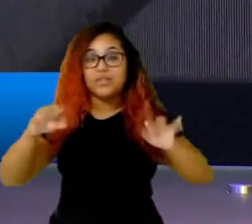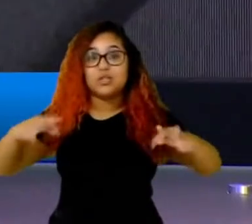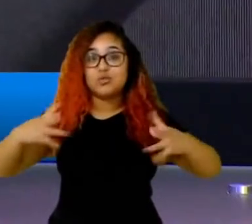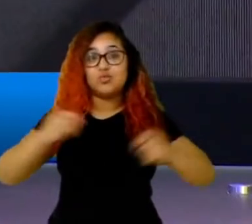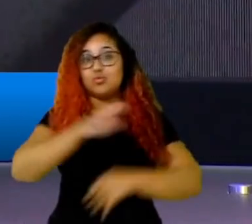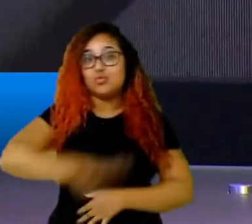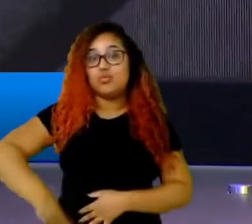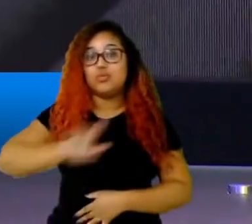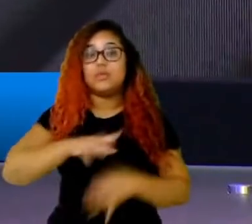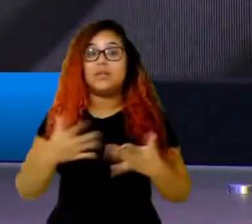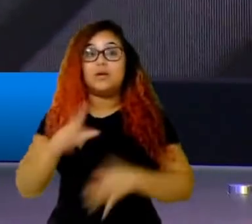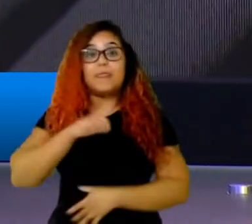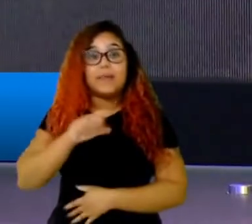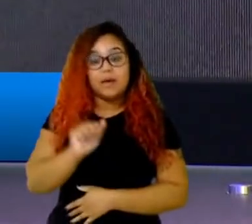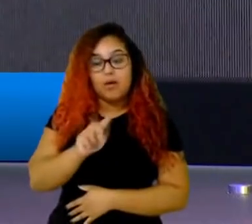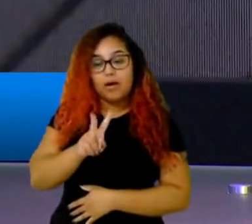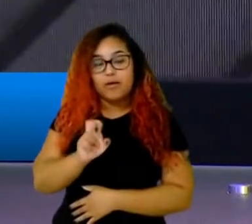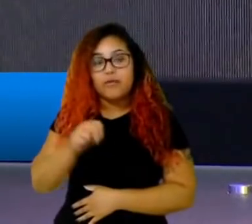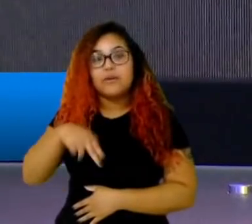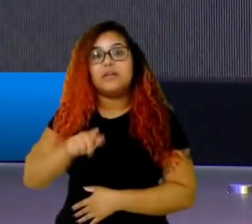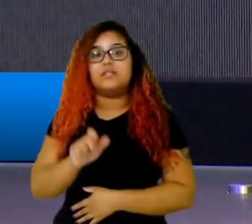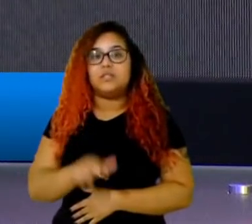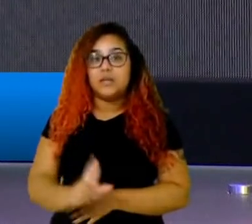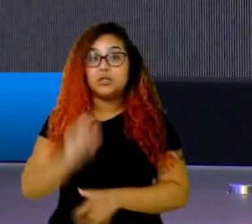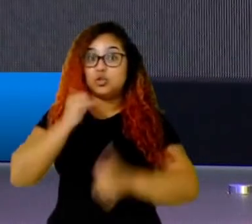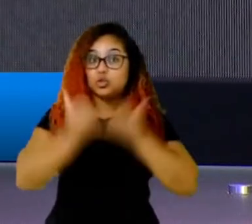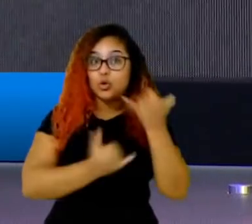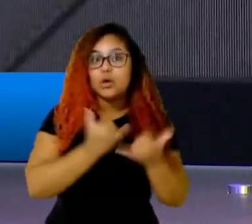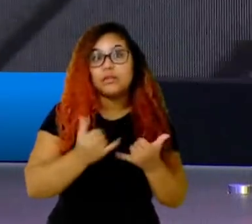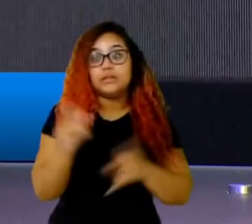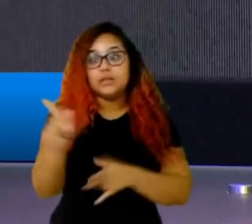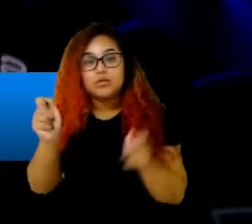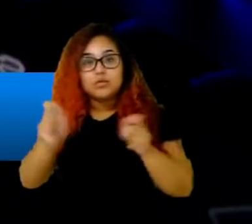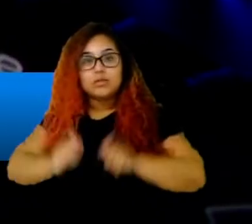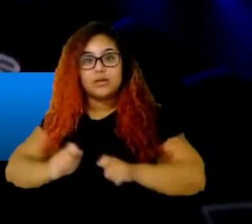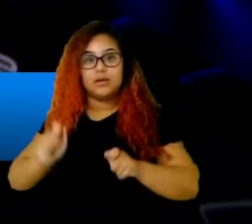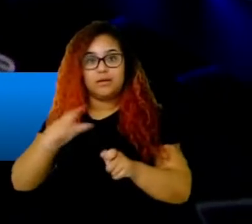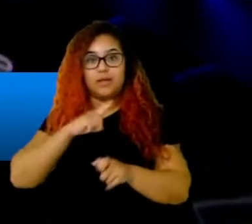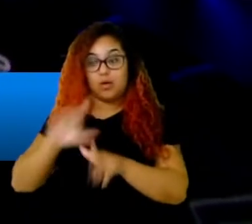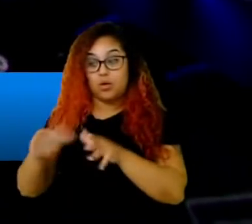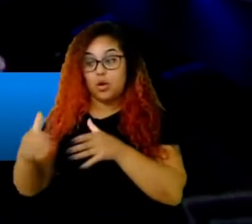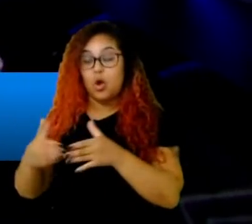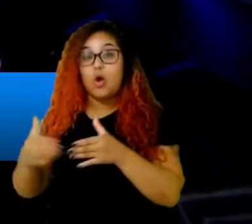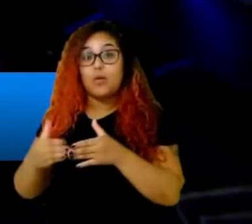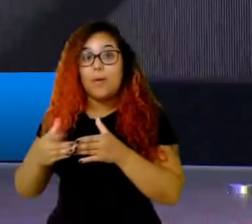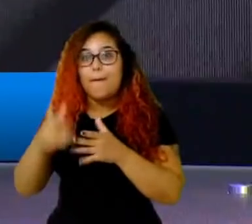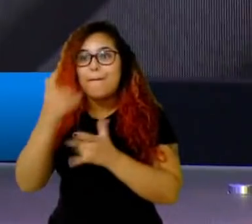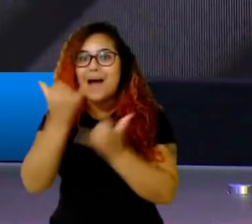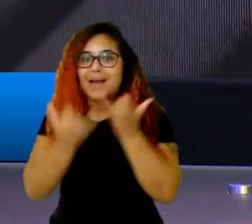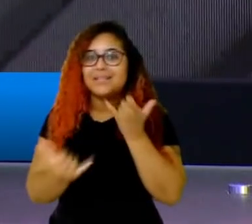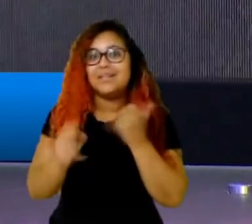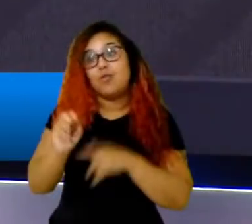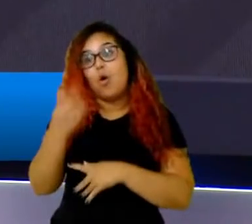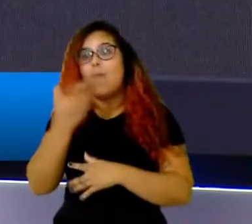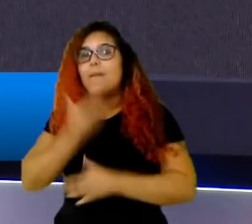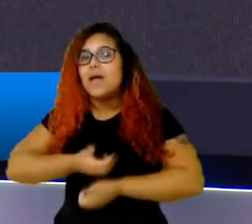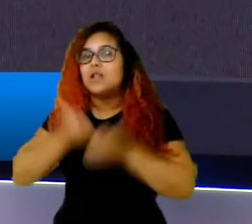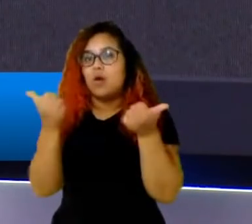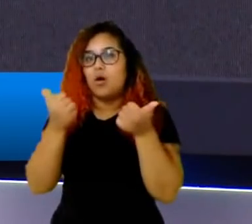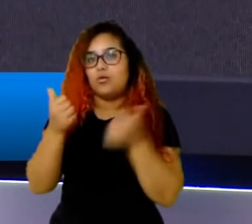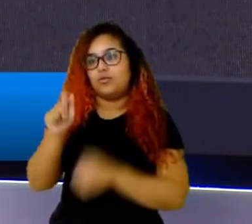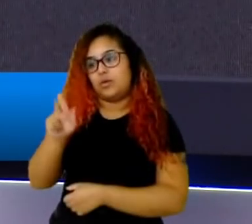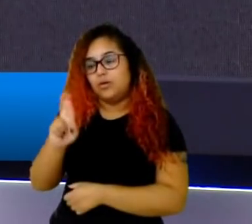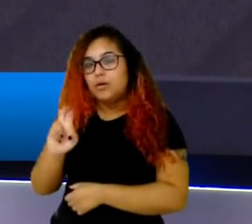eles conseguirem fazer o time ser tão bom com o Avenger quanto é com o Grevittar, pode ser que seja um time muito mais perigoso que a gente acha. Ô, Revolta, o